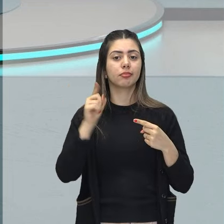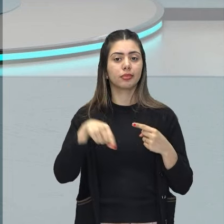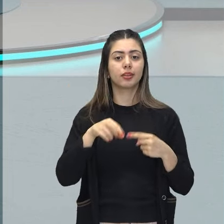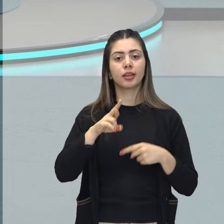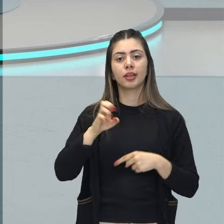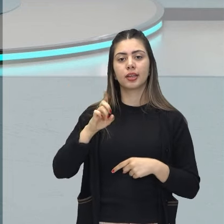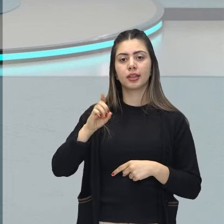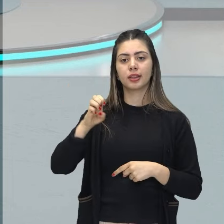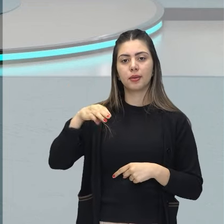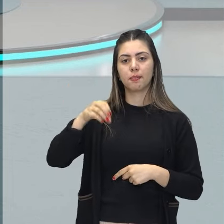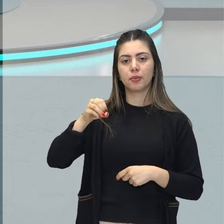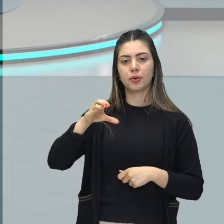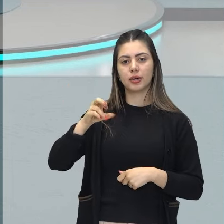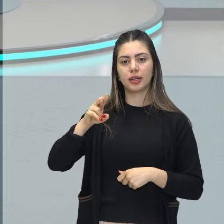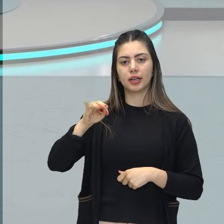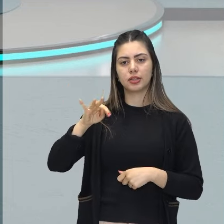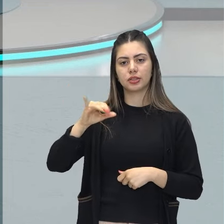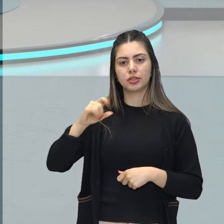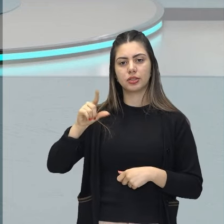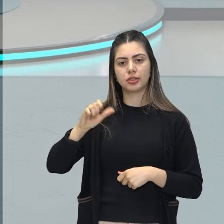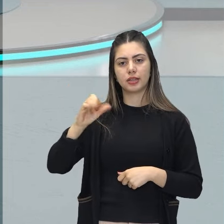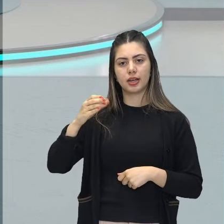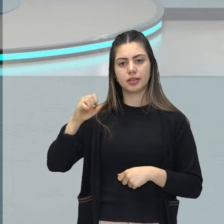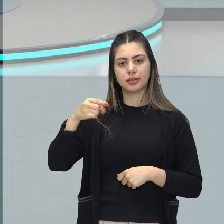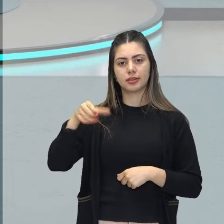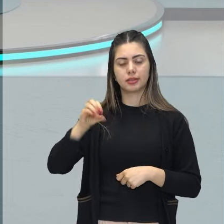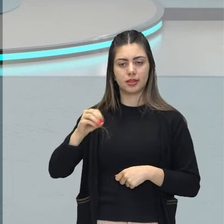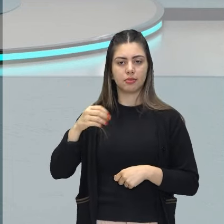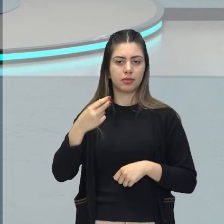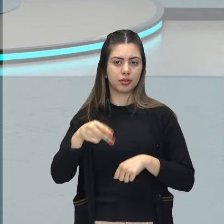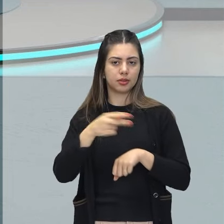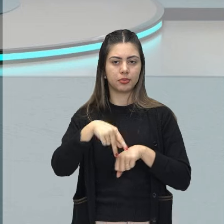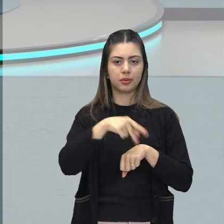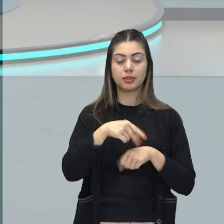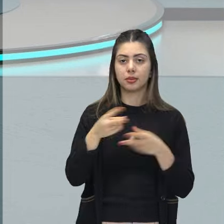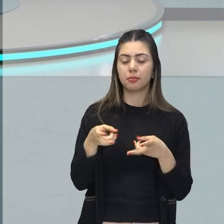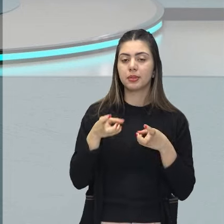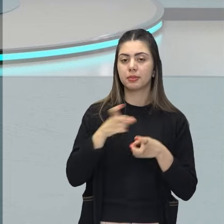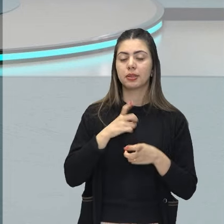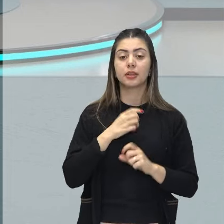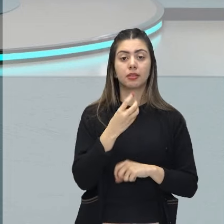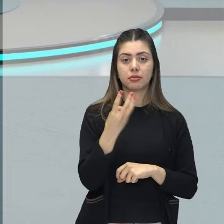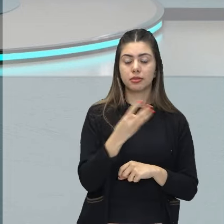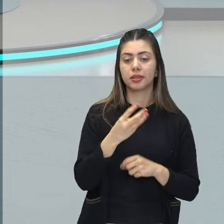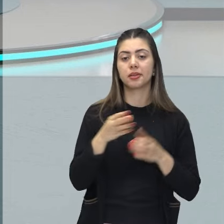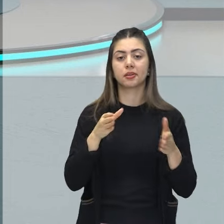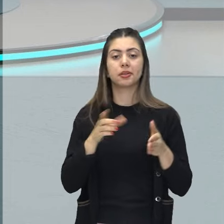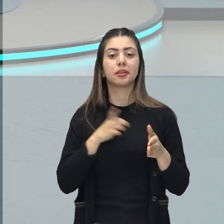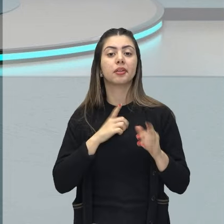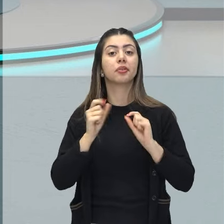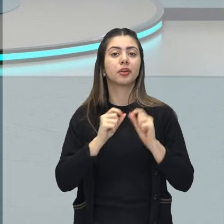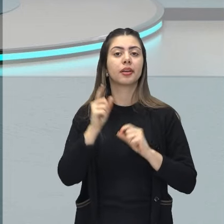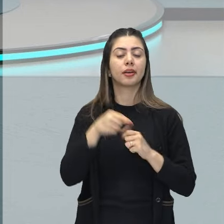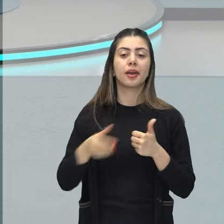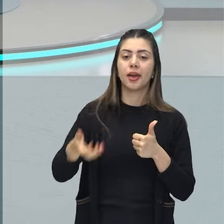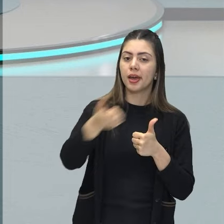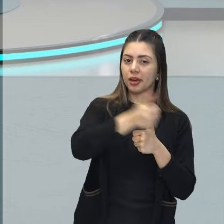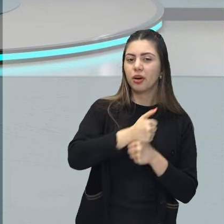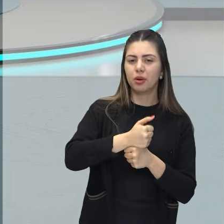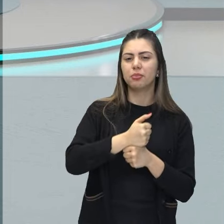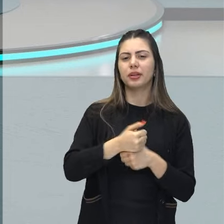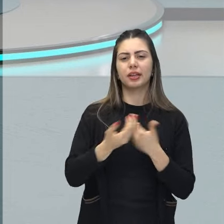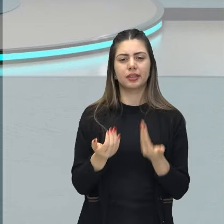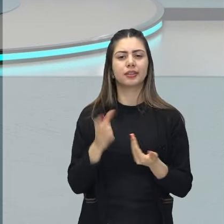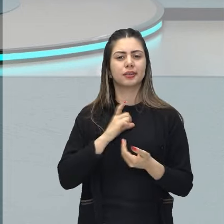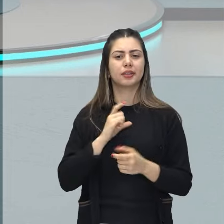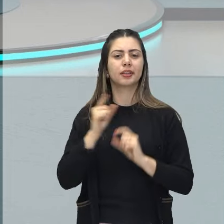do país, perceba que ali na segunda fase nós tivemos a instauração do Estado Novo, do golpe da ditadura militar com Getúlio Vargas,